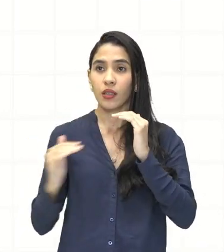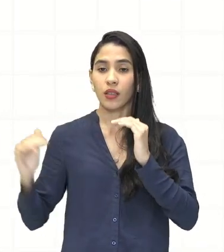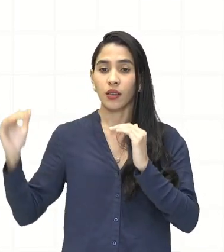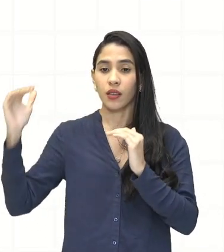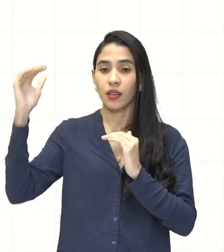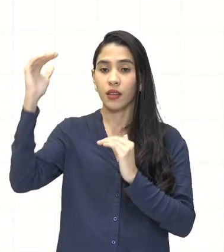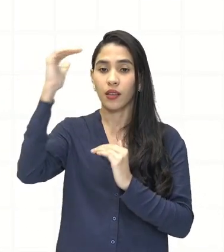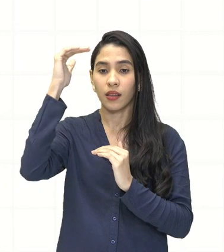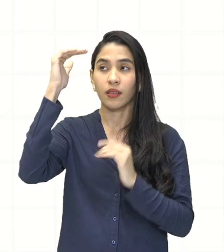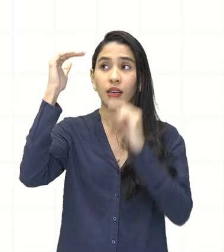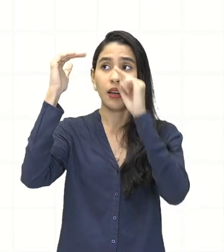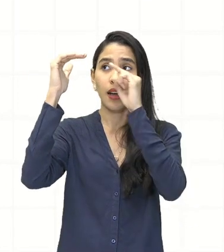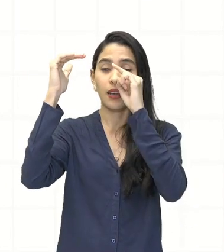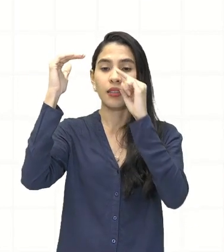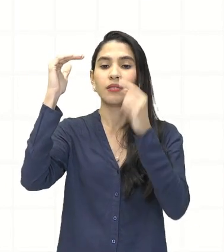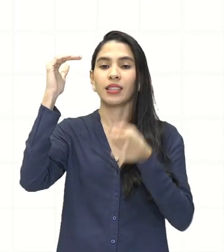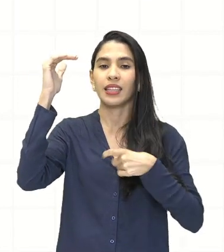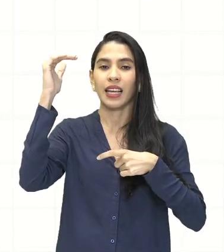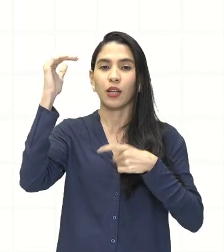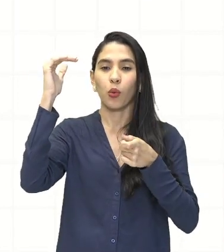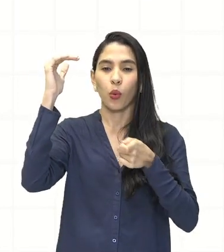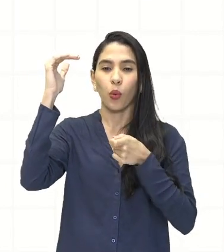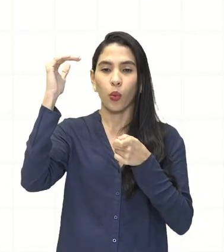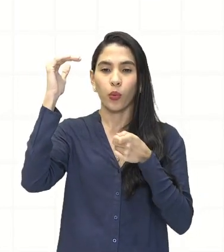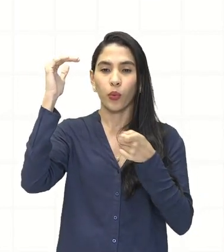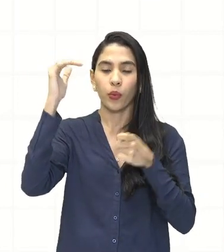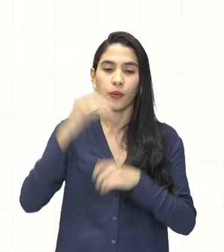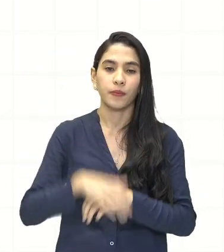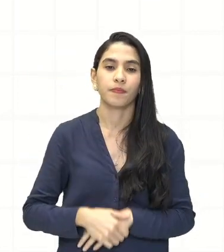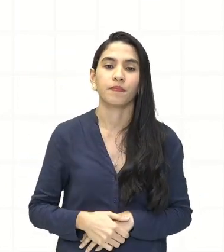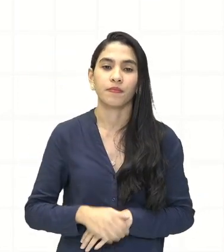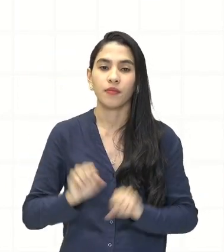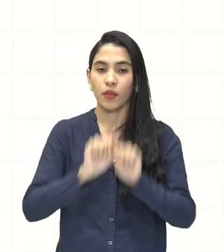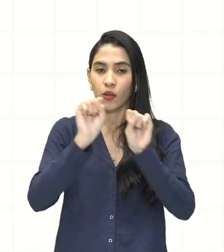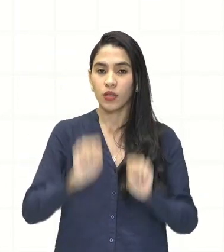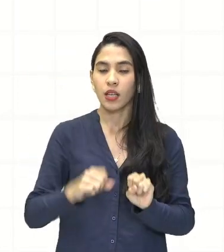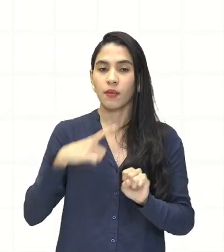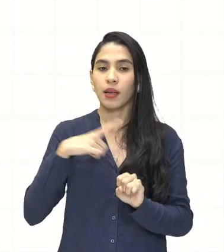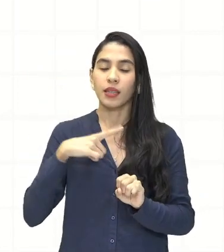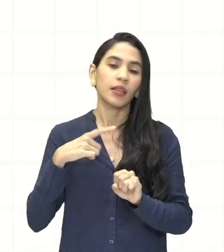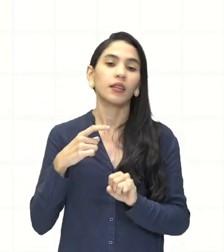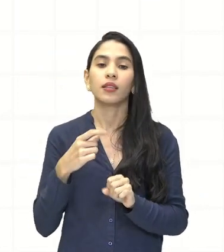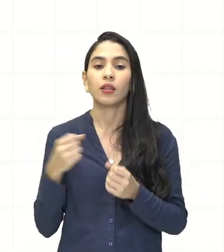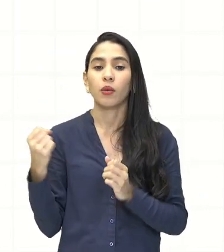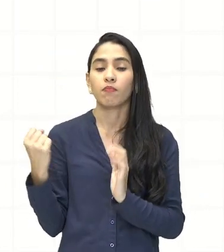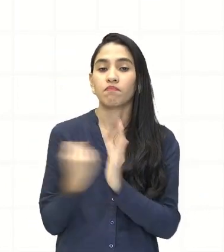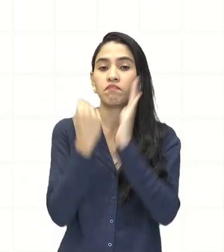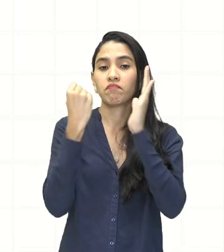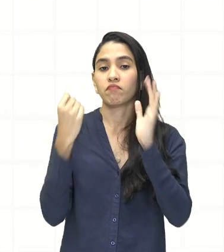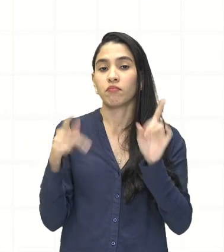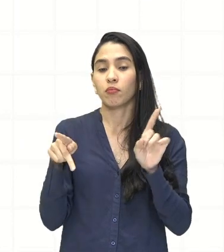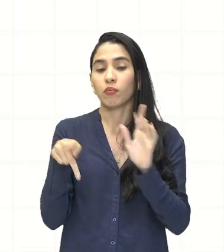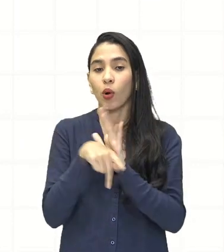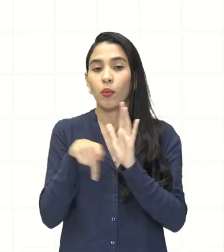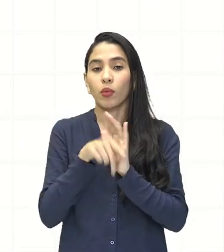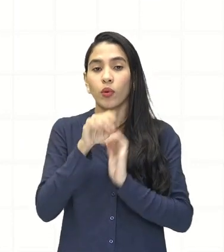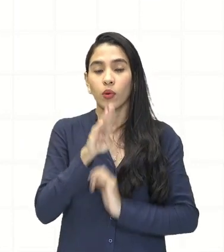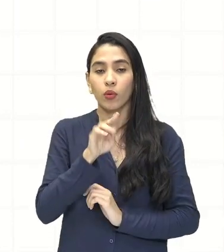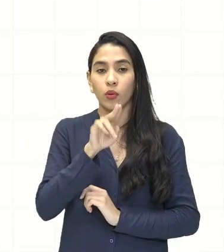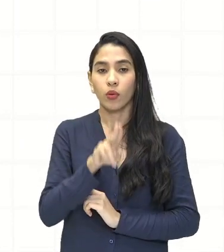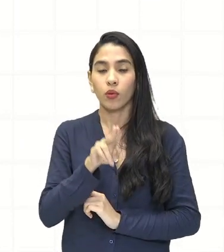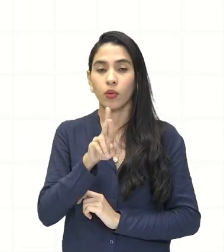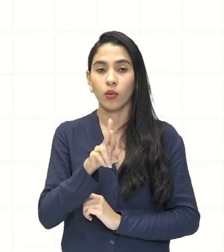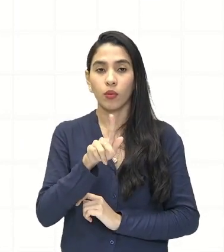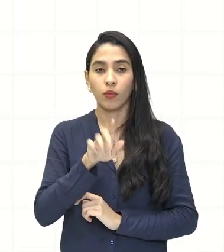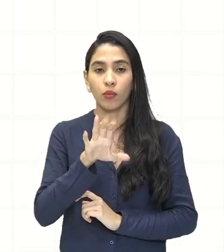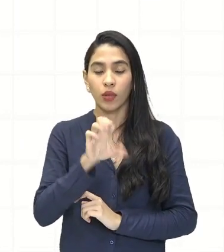dos meios de produção. E nesse sistema que eu tenho o aparecimento aí, o surgimento do burguês, também vai surgir